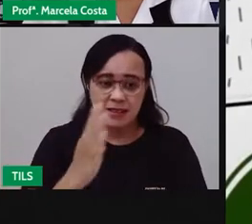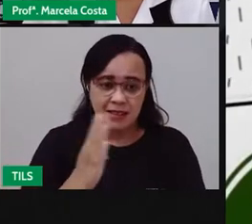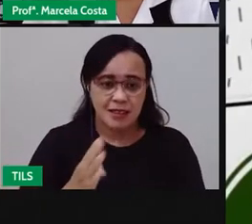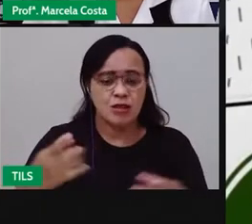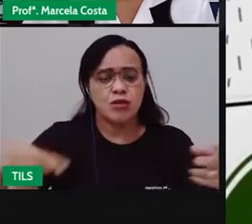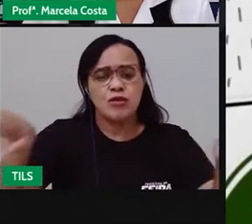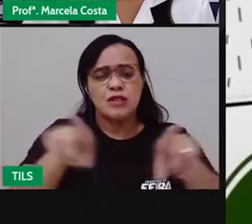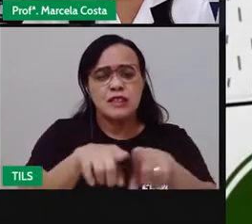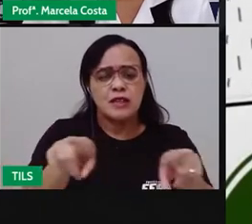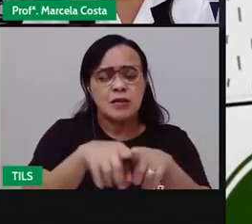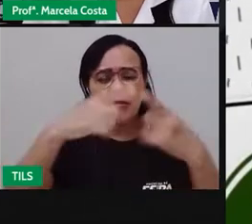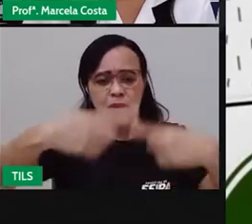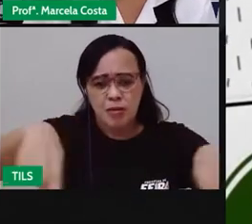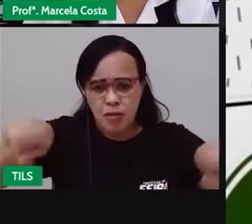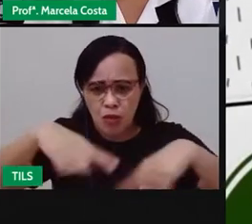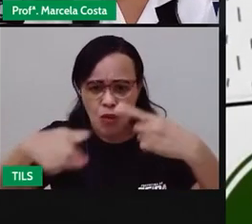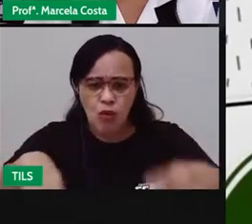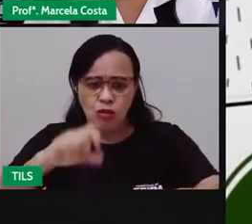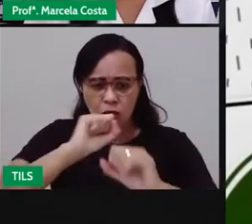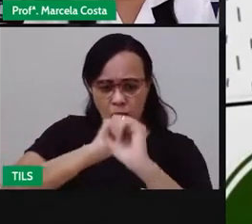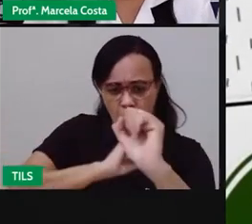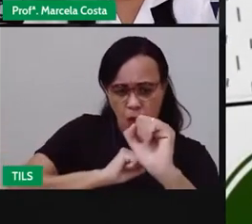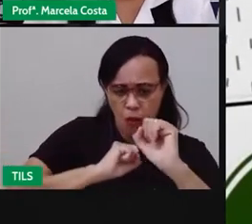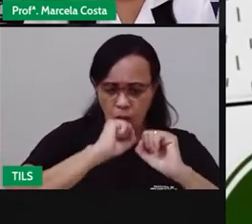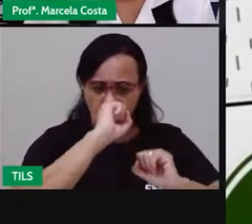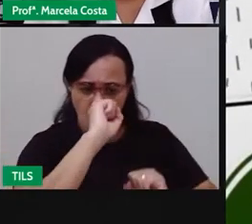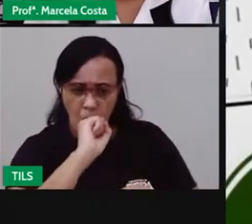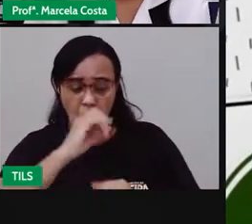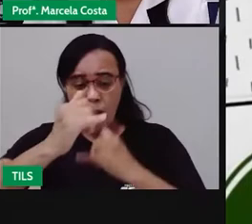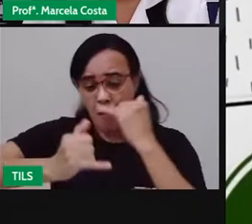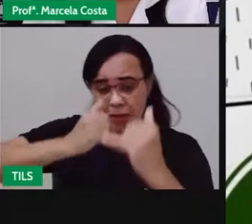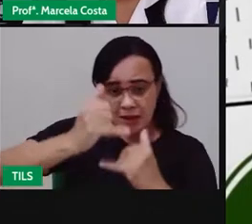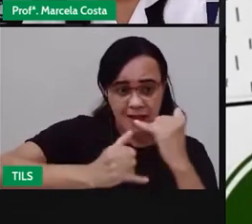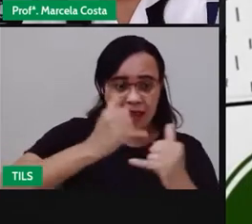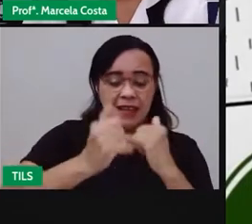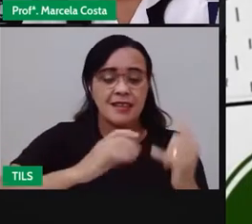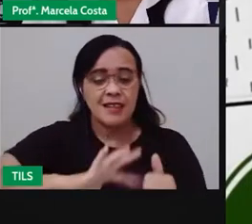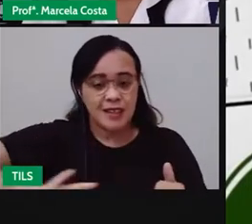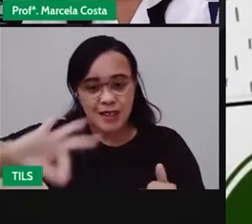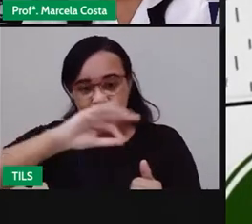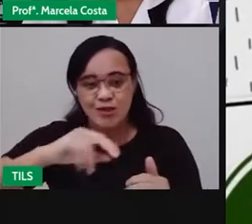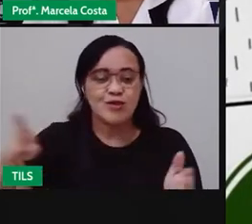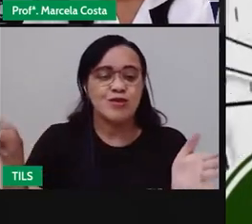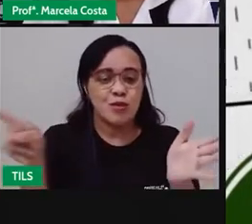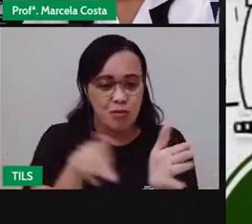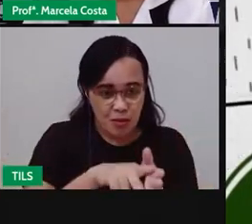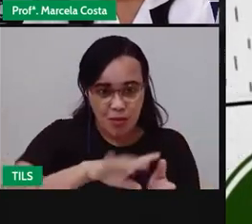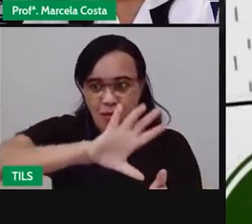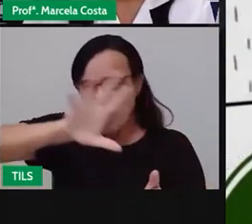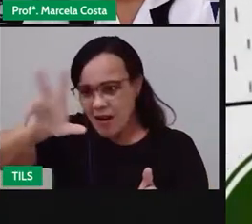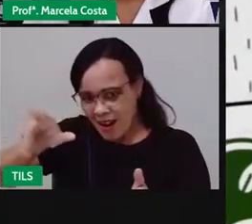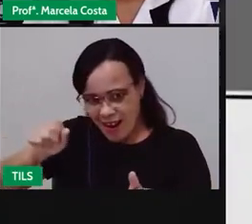danças, os golpes e as brincadeiras transmitem práticas e valores afro-brasileiros.